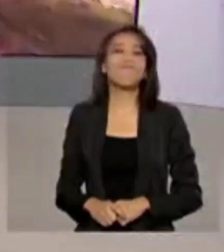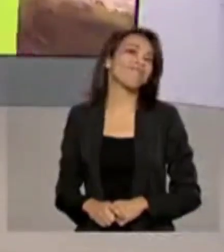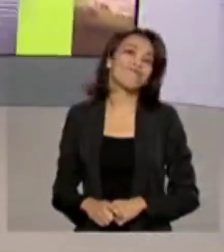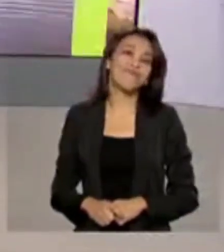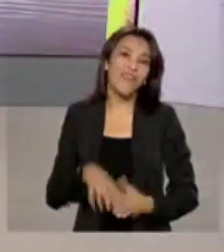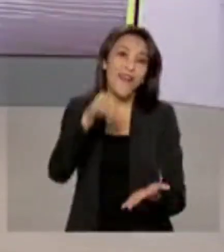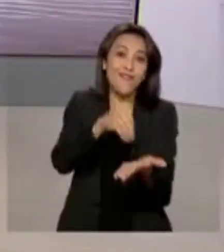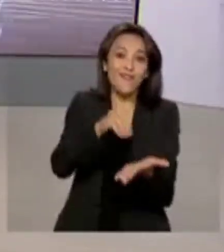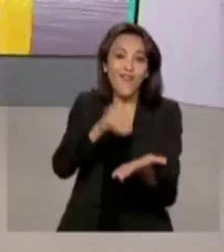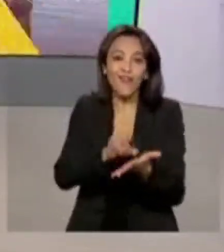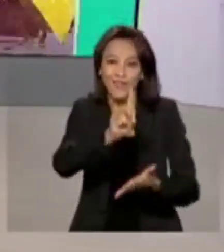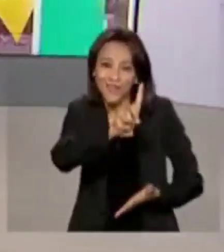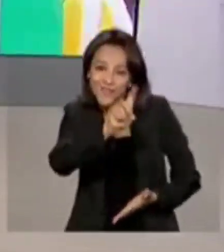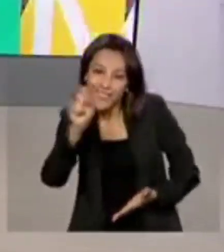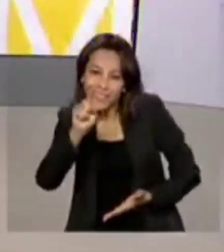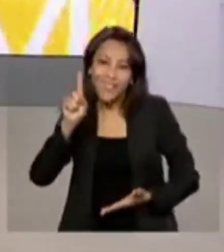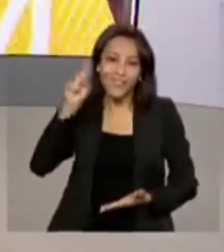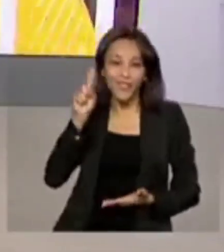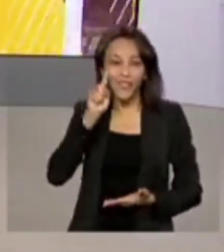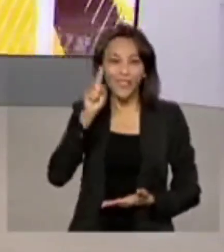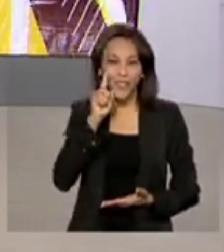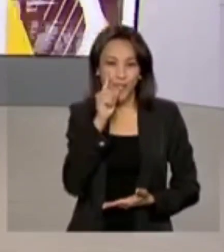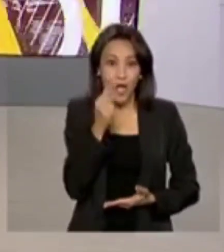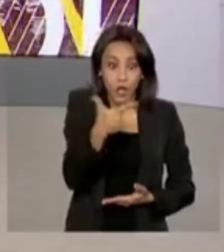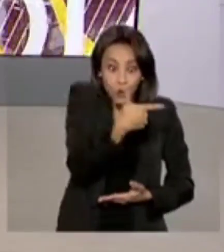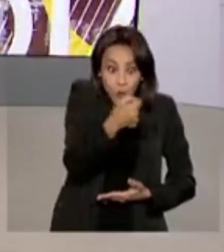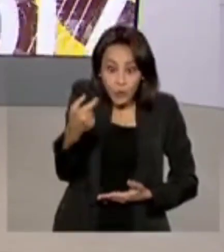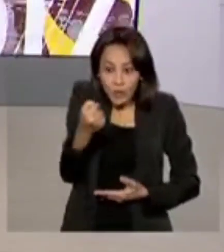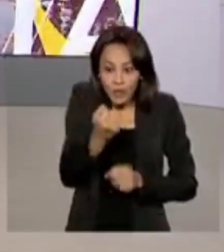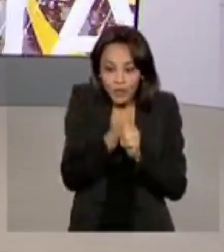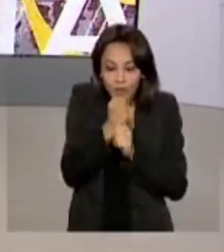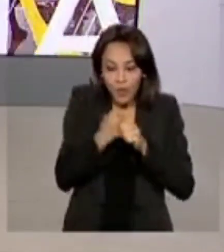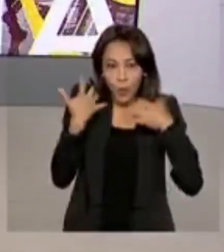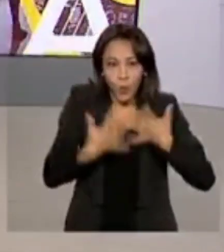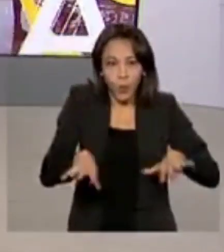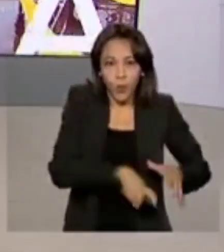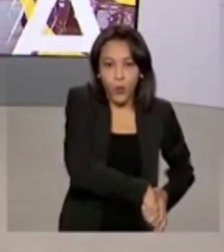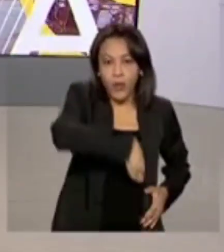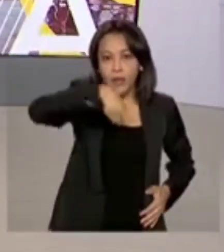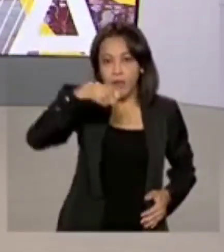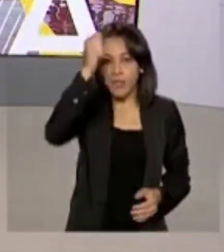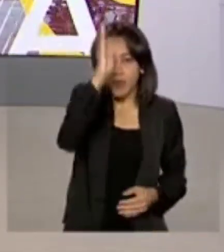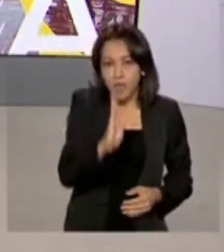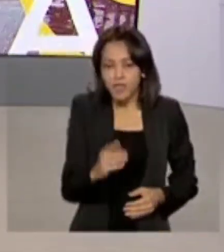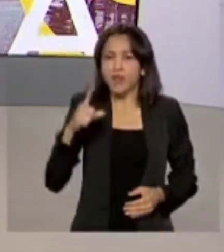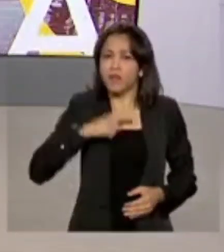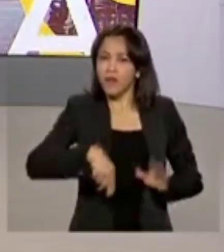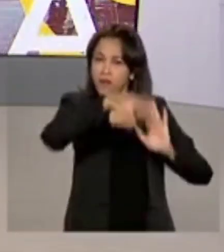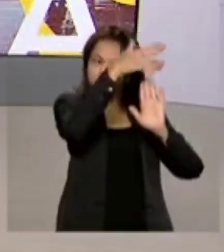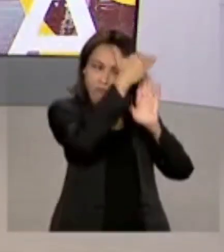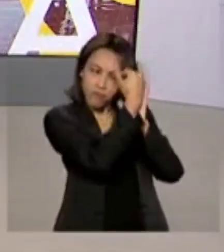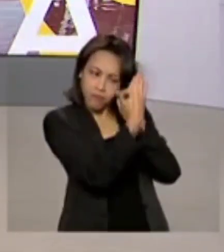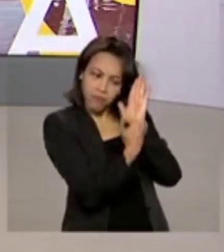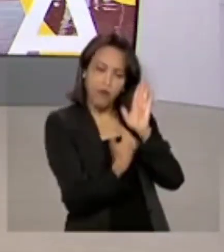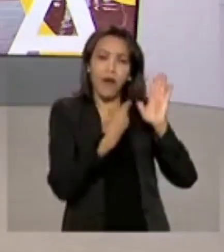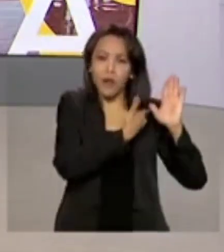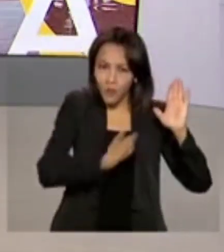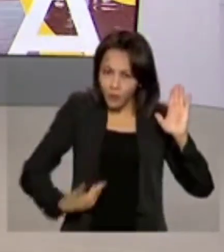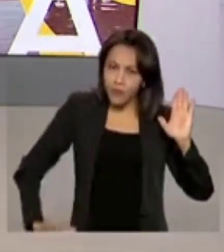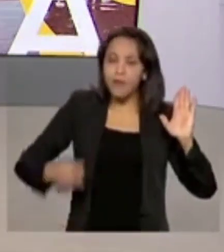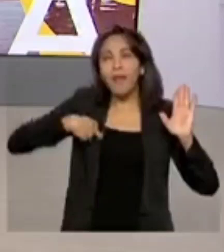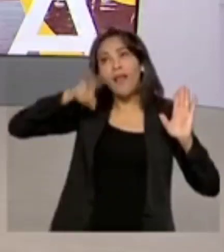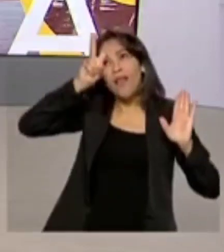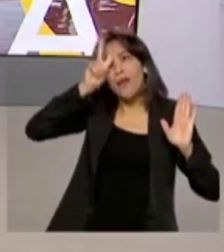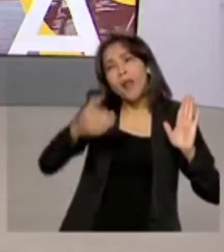Faltam 100 dias para os 200 anos da independência do Brasil. O governo tem agenda de atividades para relembrar a trajetória do